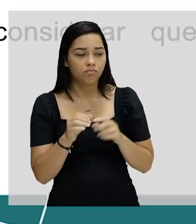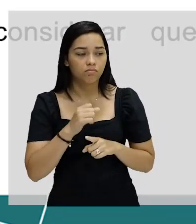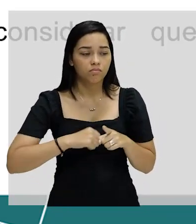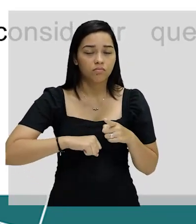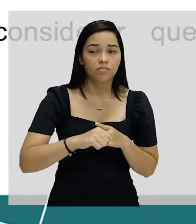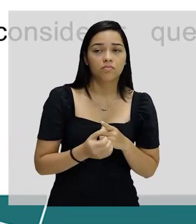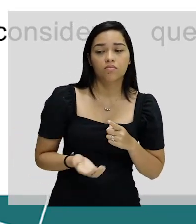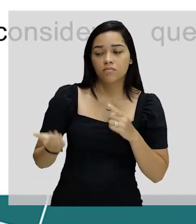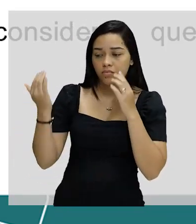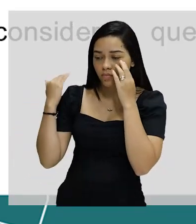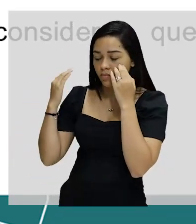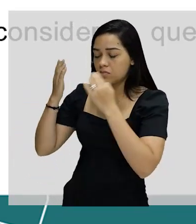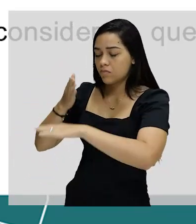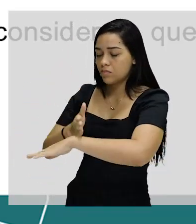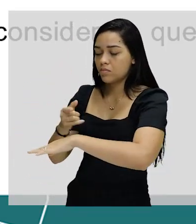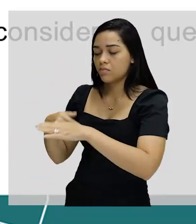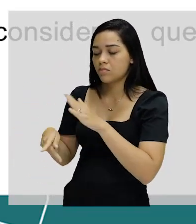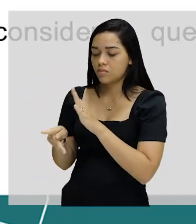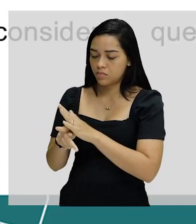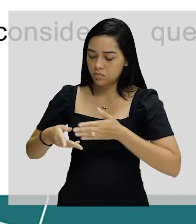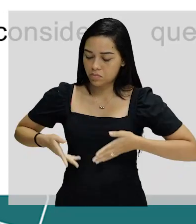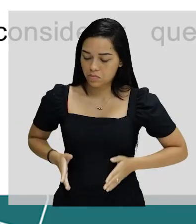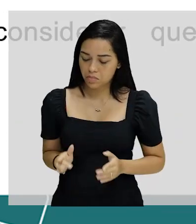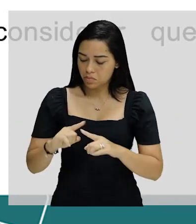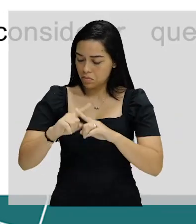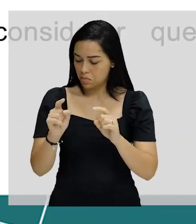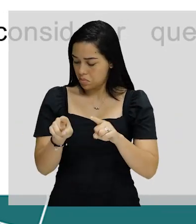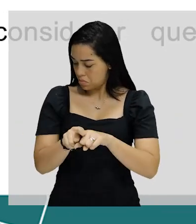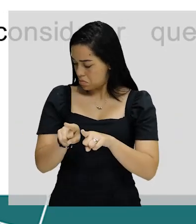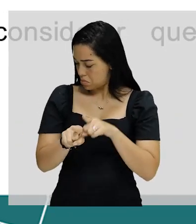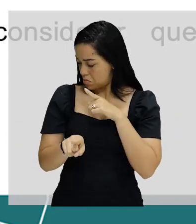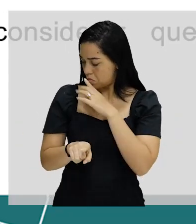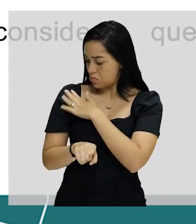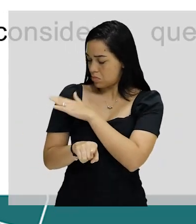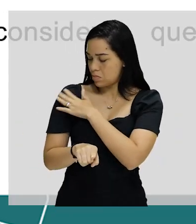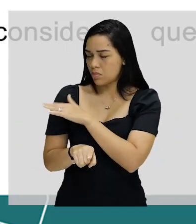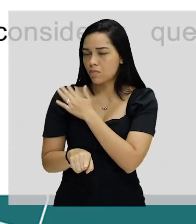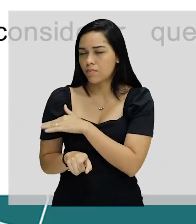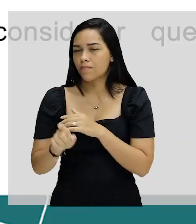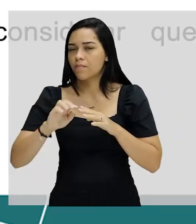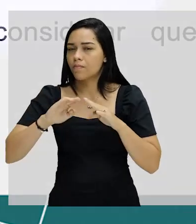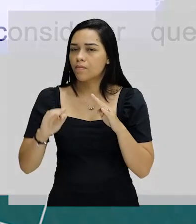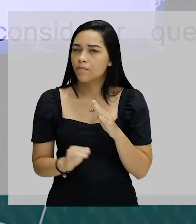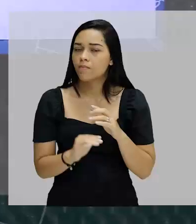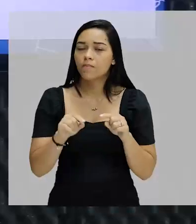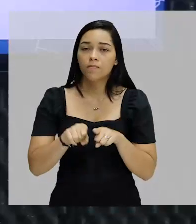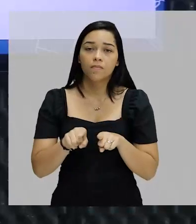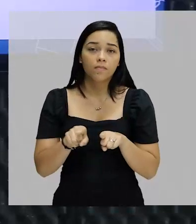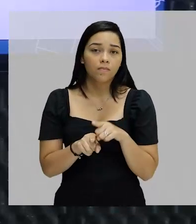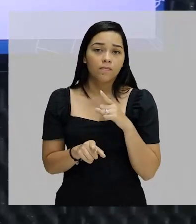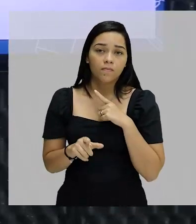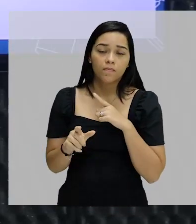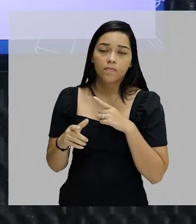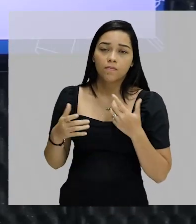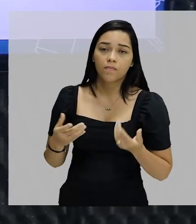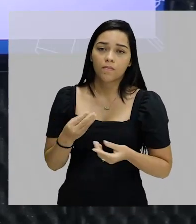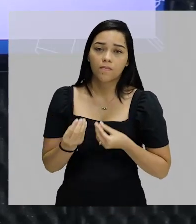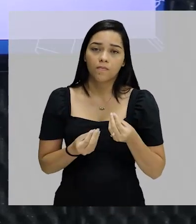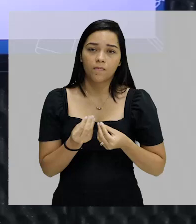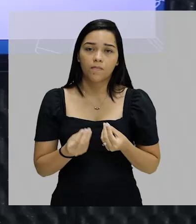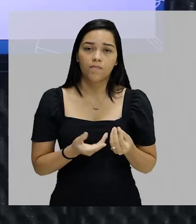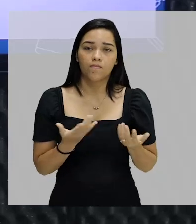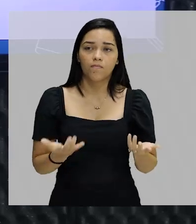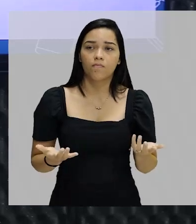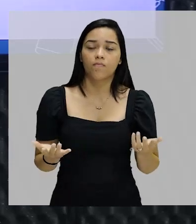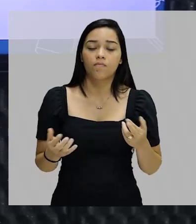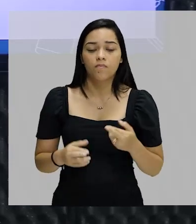que na Idade Média era uma condição de nascença, mas que também havia ali uma desigualdade, que na Idade Moderna passa a ser visto como algo que